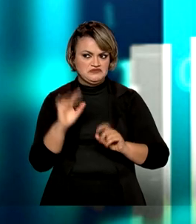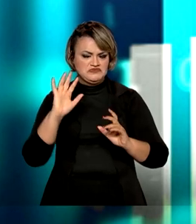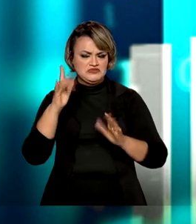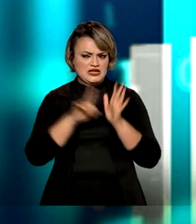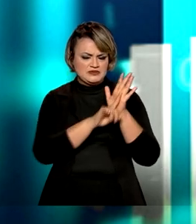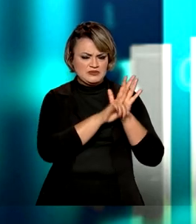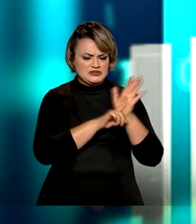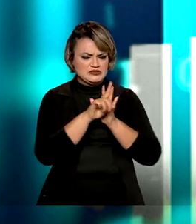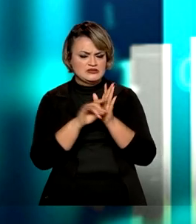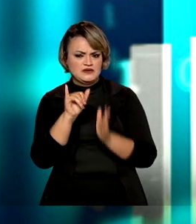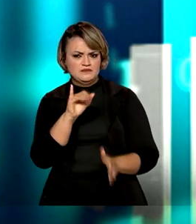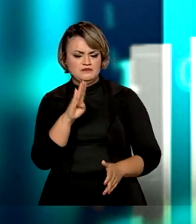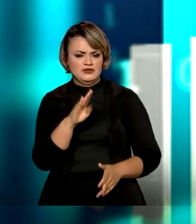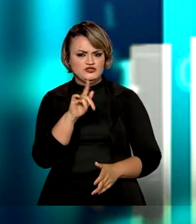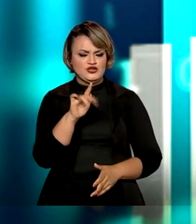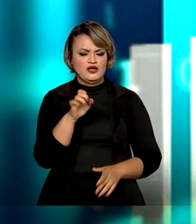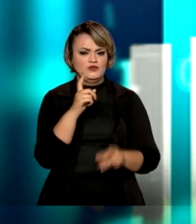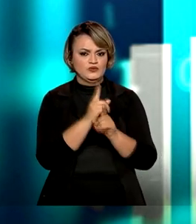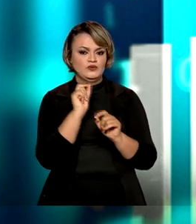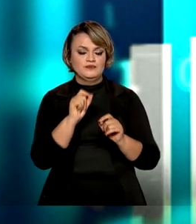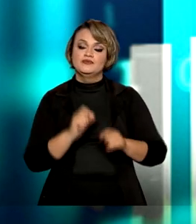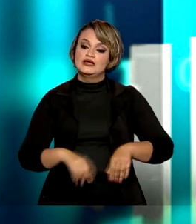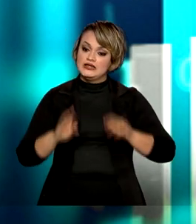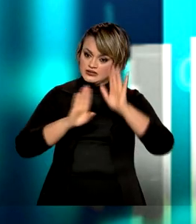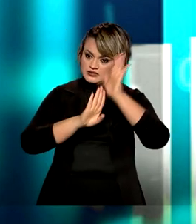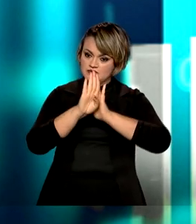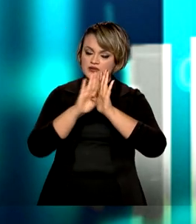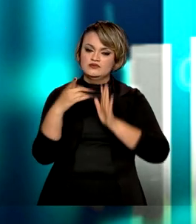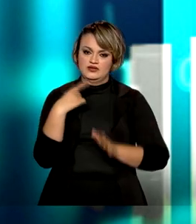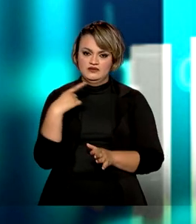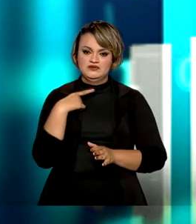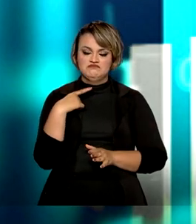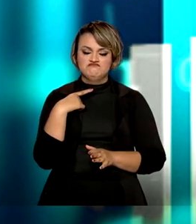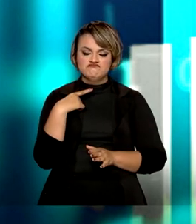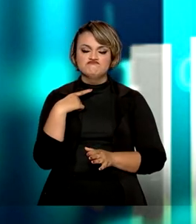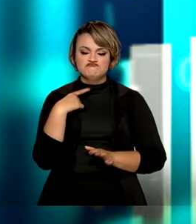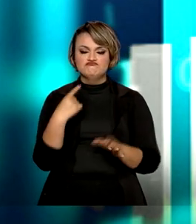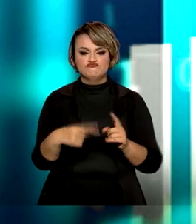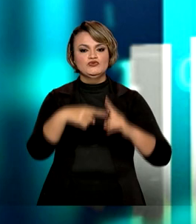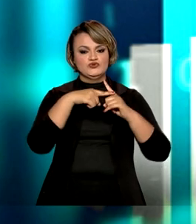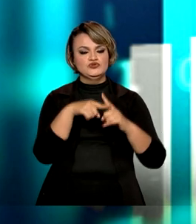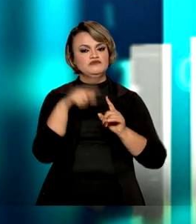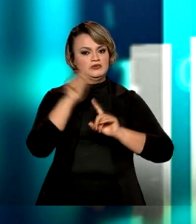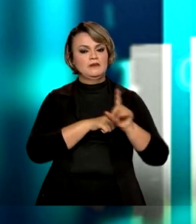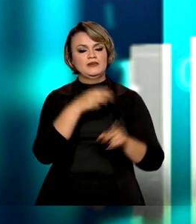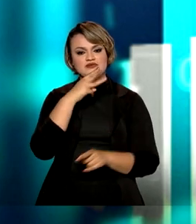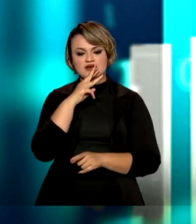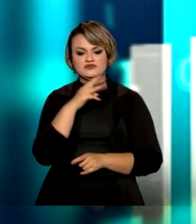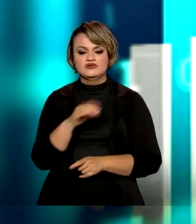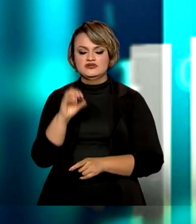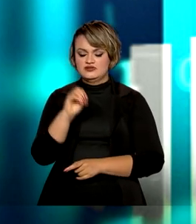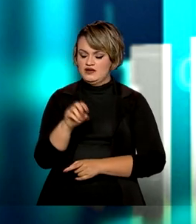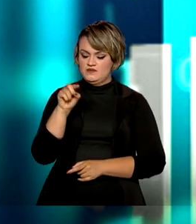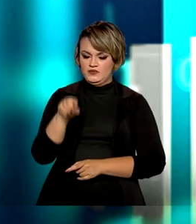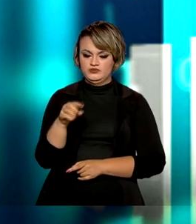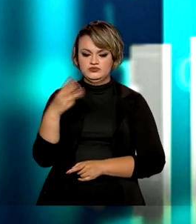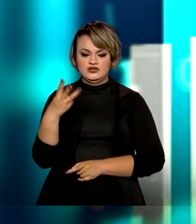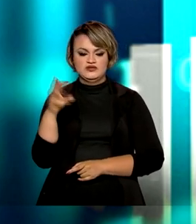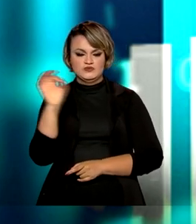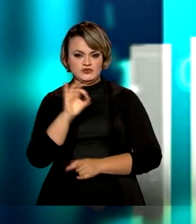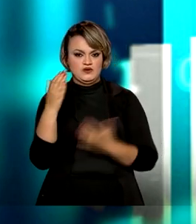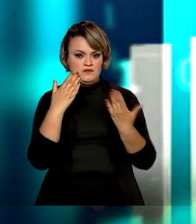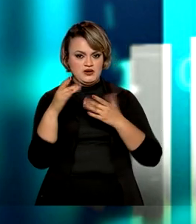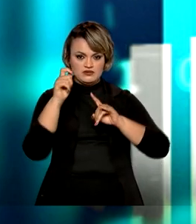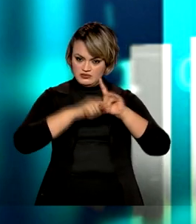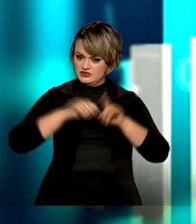dessa pesquisa do IBGE? Primeiro foi o crescimento, que foi positivo em março, de 0,3% em relação a